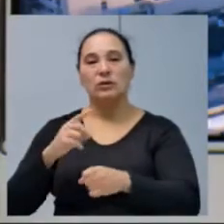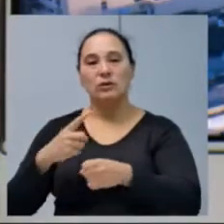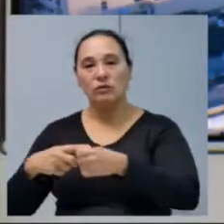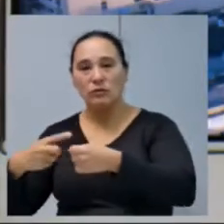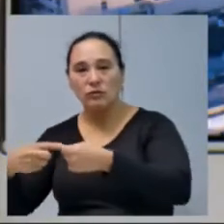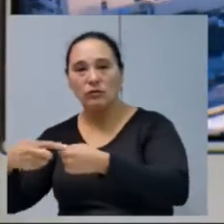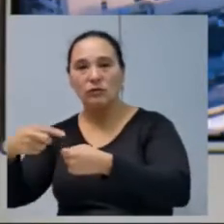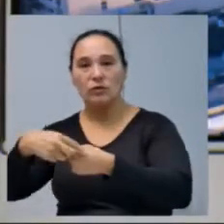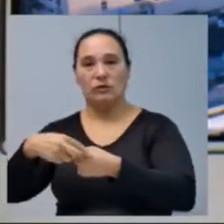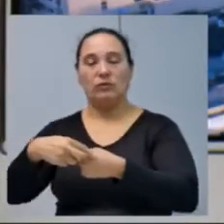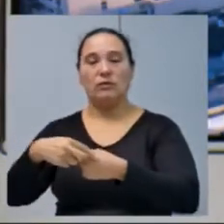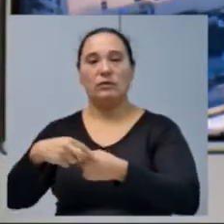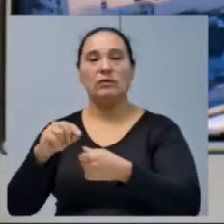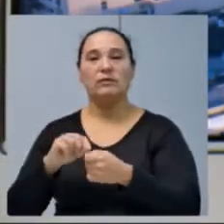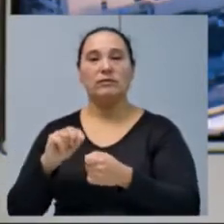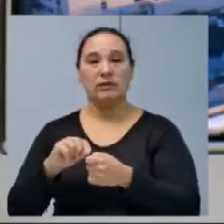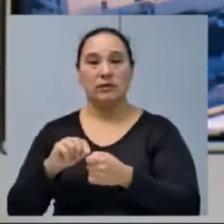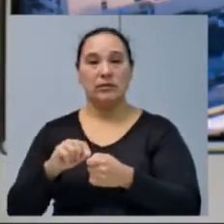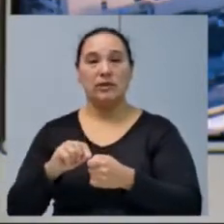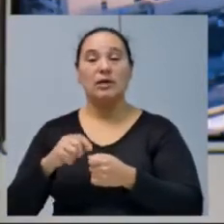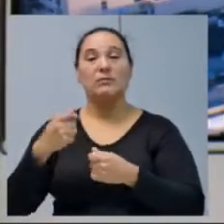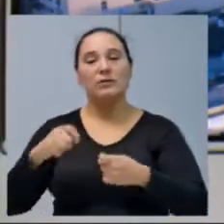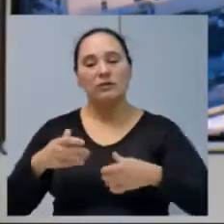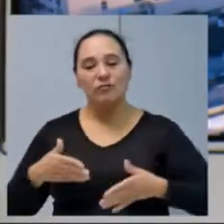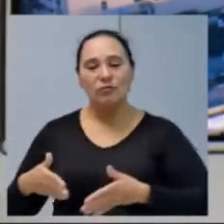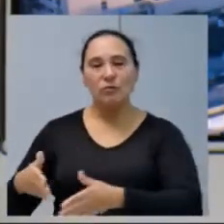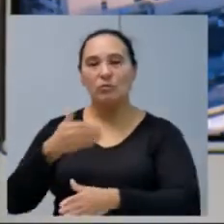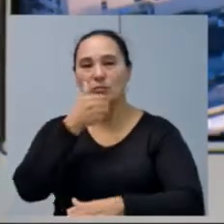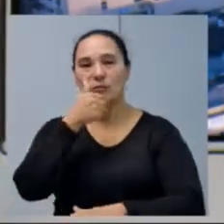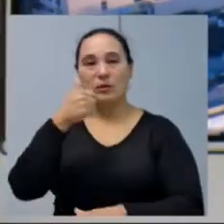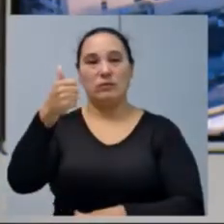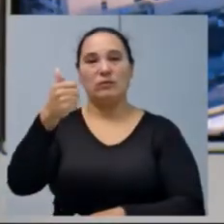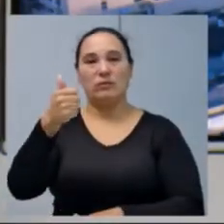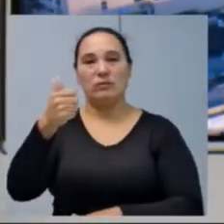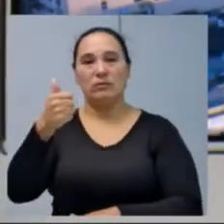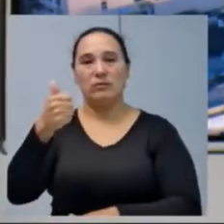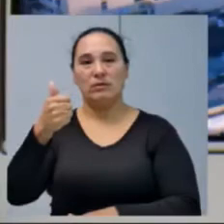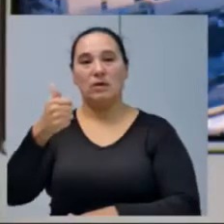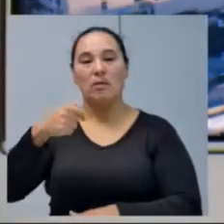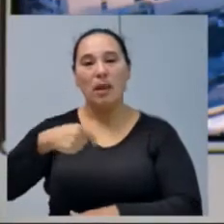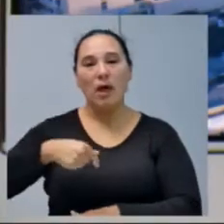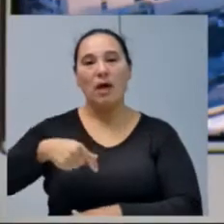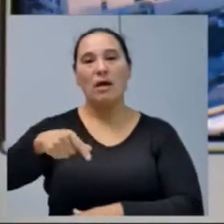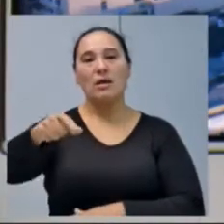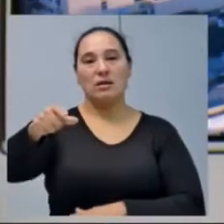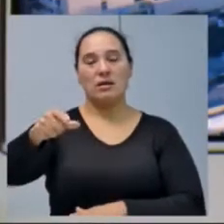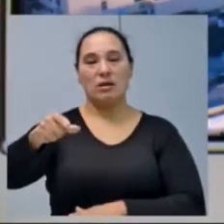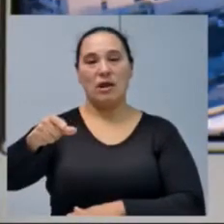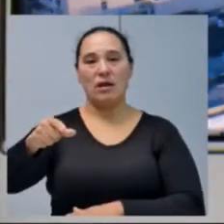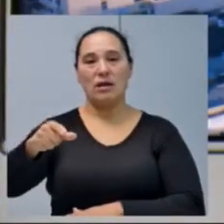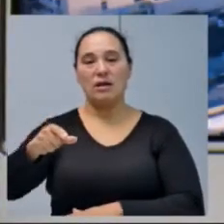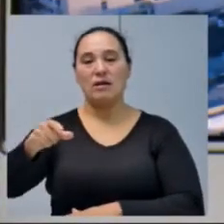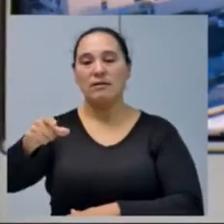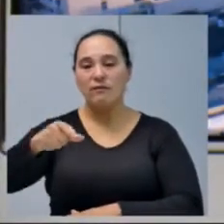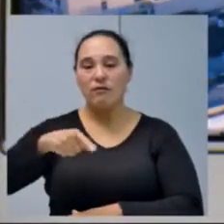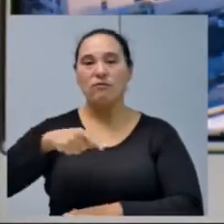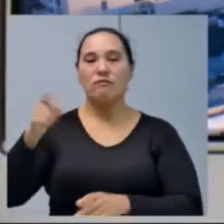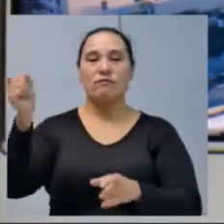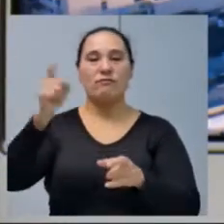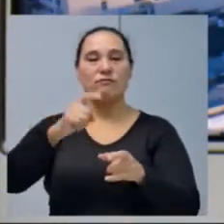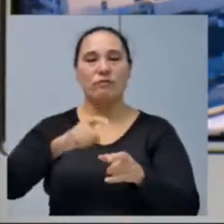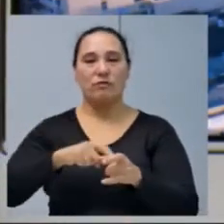município, necessitam de estradas com mínimas condições para poder trafegar, escolar produção, chegada e saída